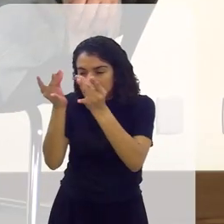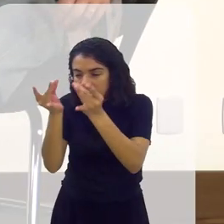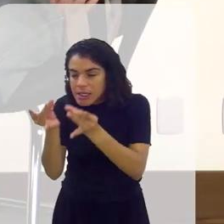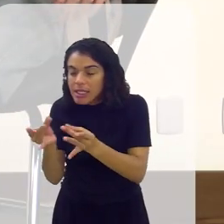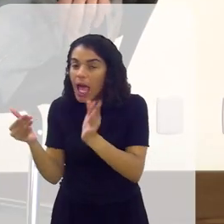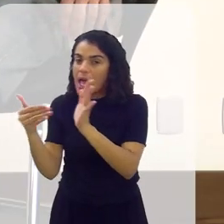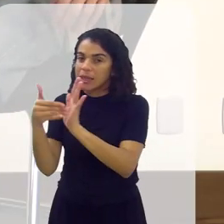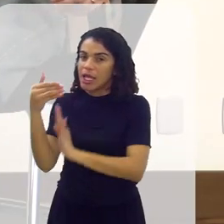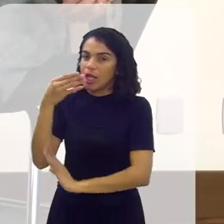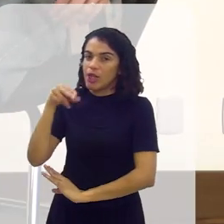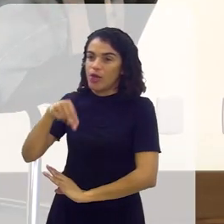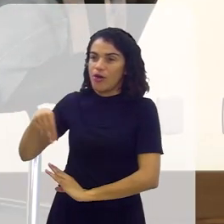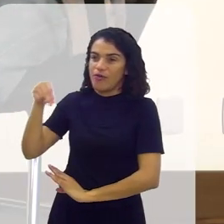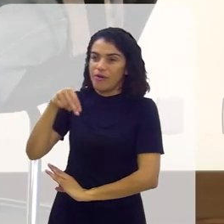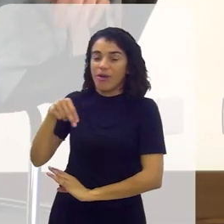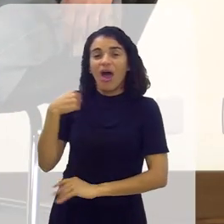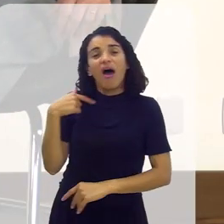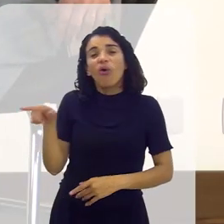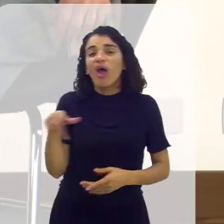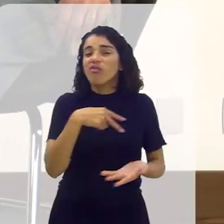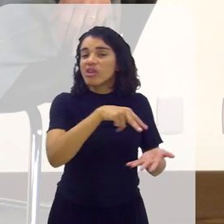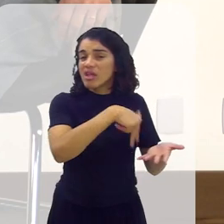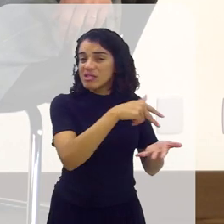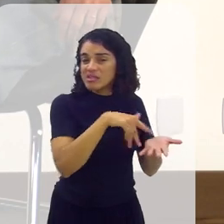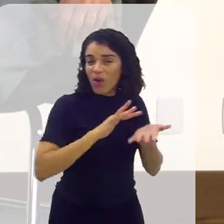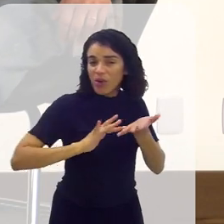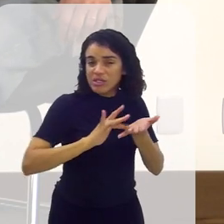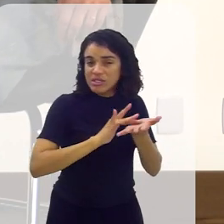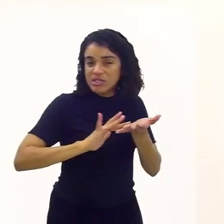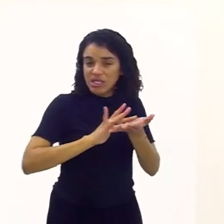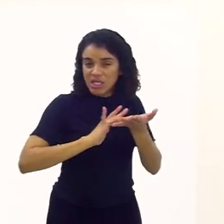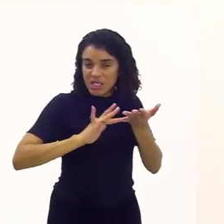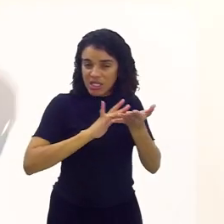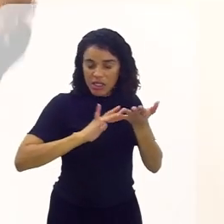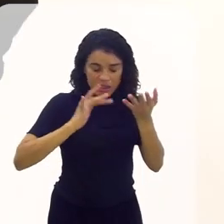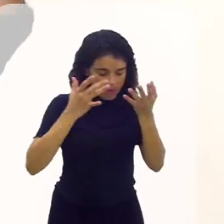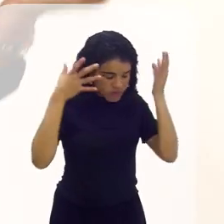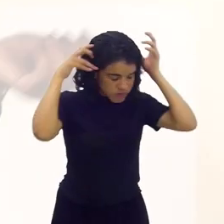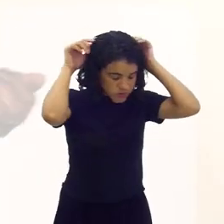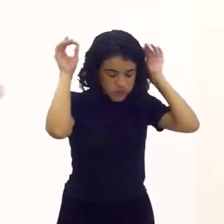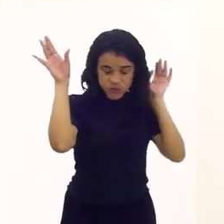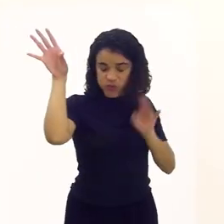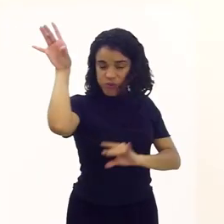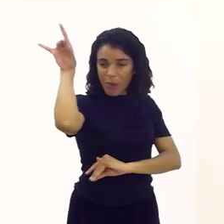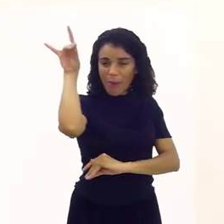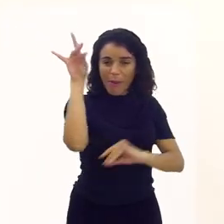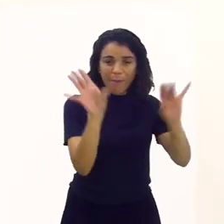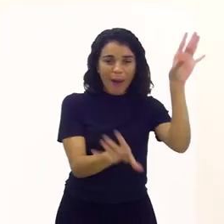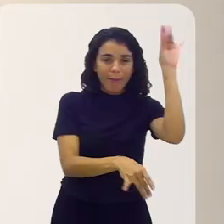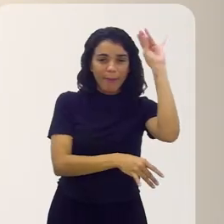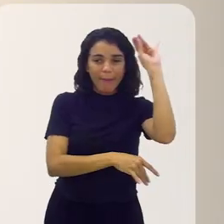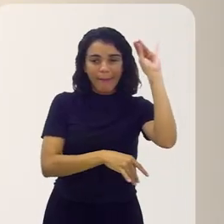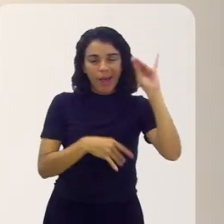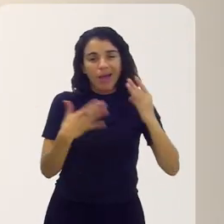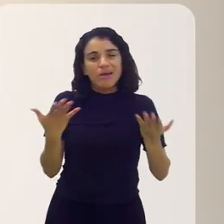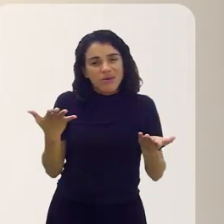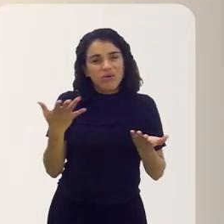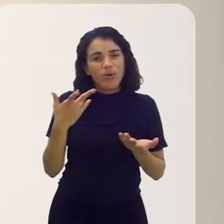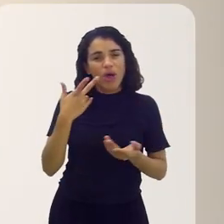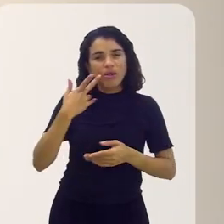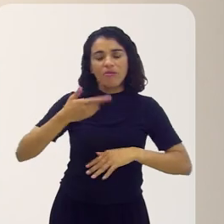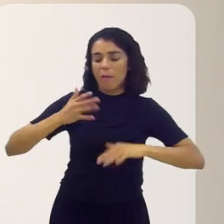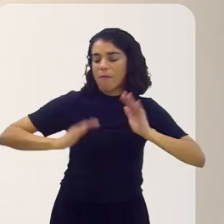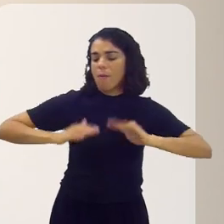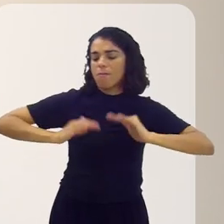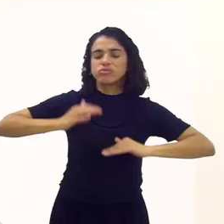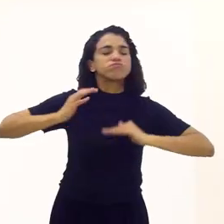até novembro. Se eu perder tempo dançando com as Ciganas... Ué, volta o inspirado. É. Ué, vai lá na